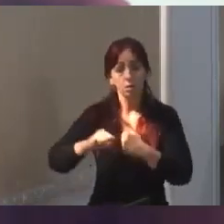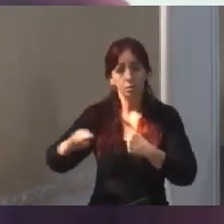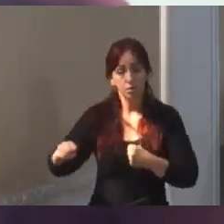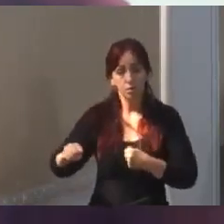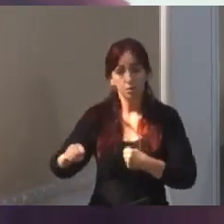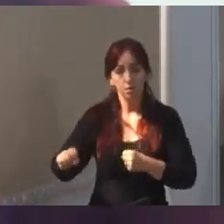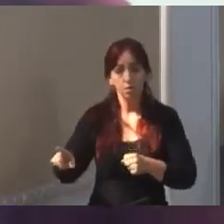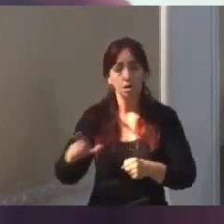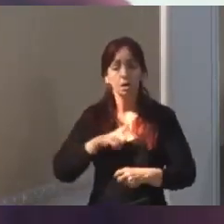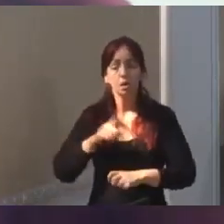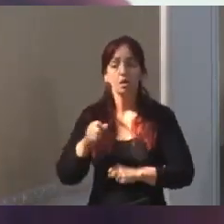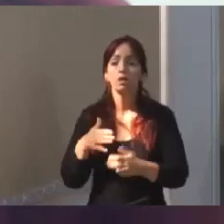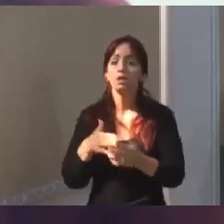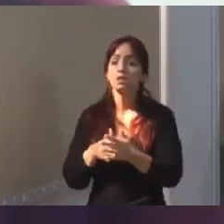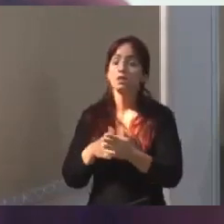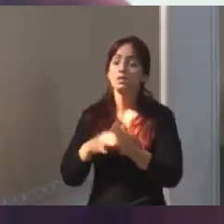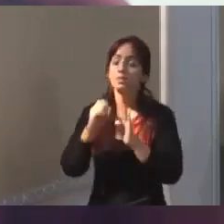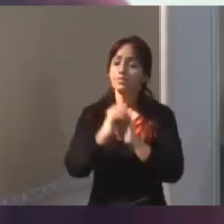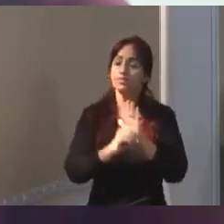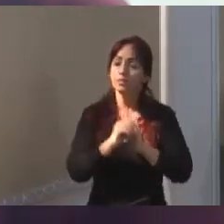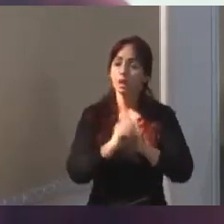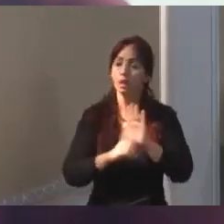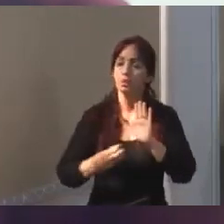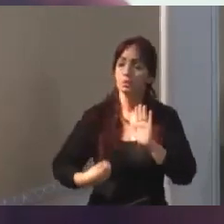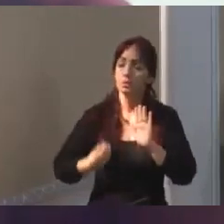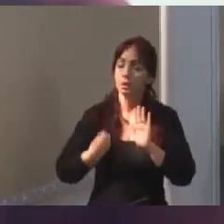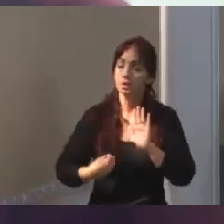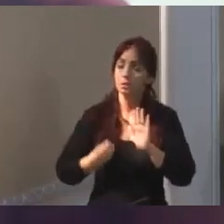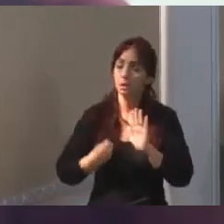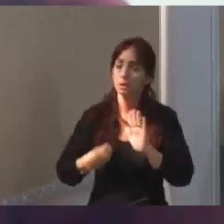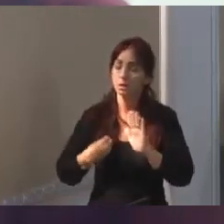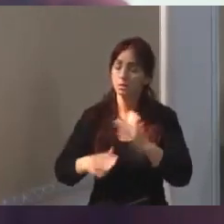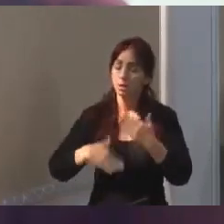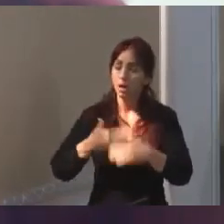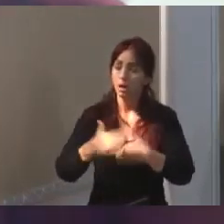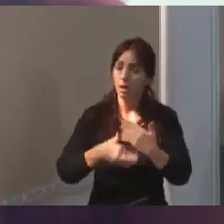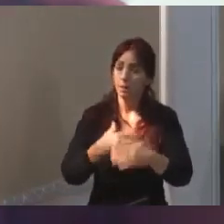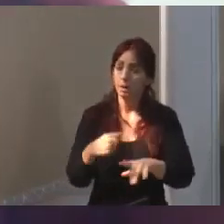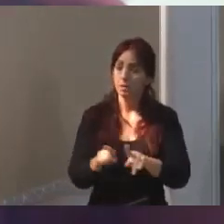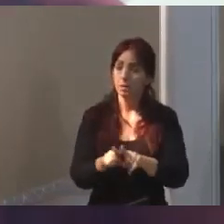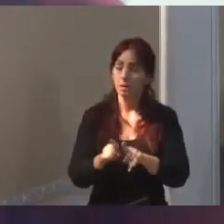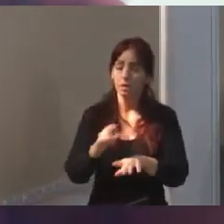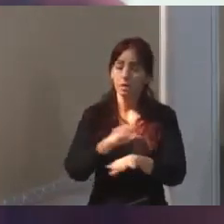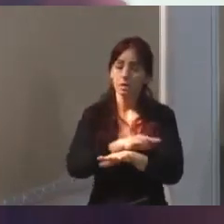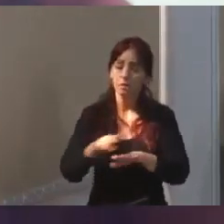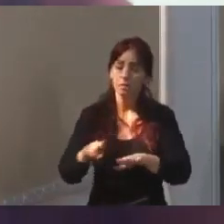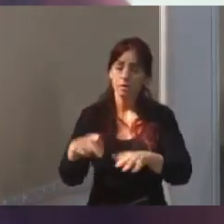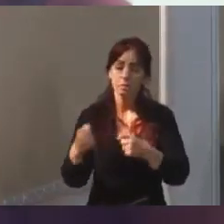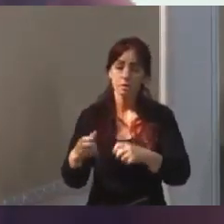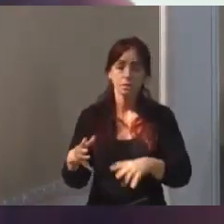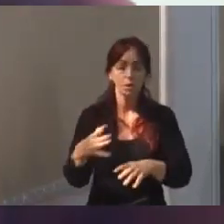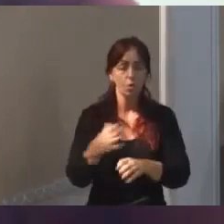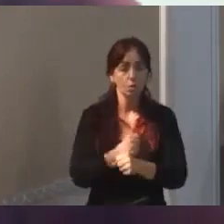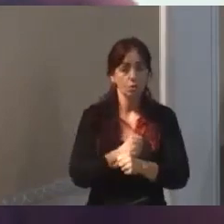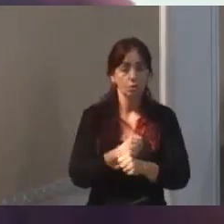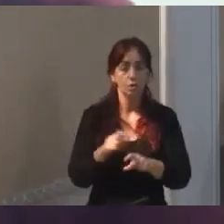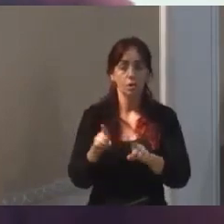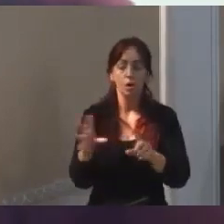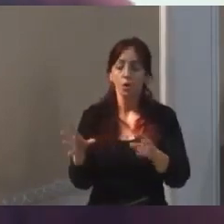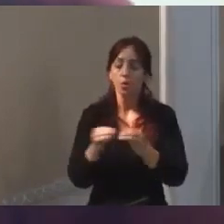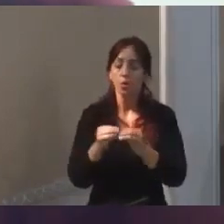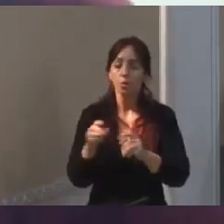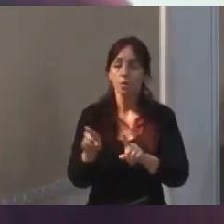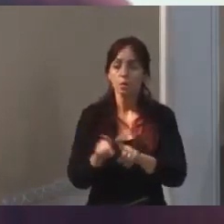Tem as intervenções do orçamento participativo que estão em andamento também, tem várias para serem concluídas nesse período. além das